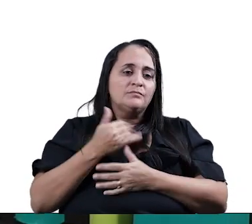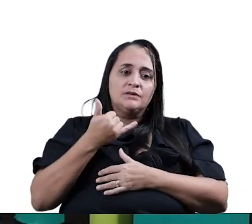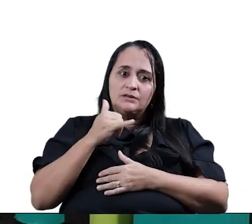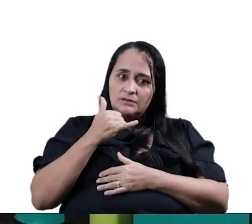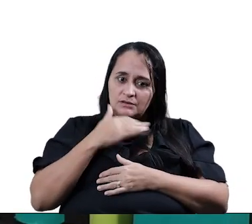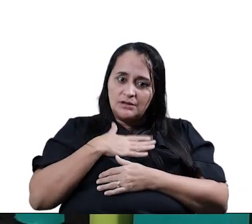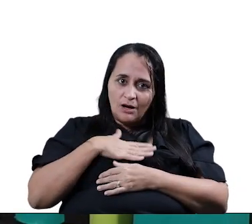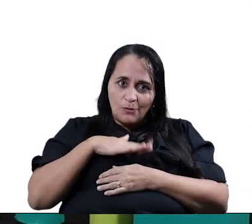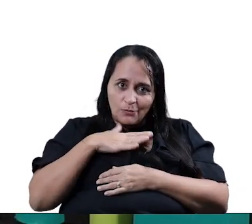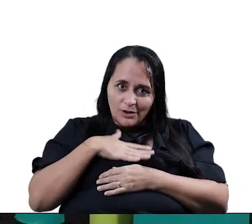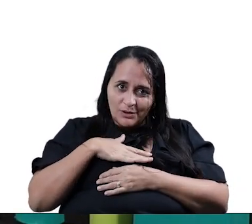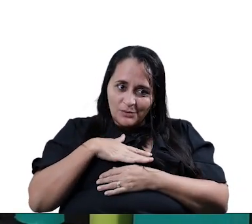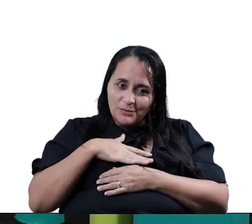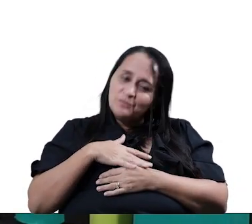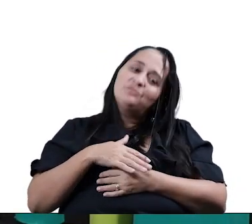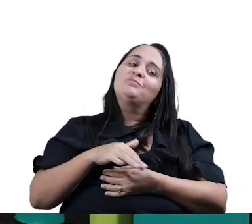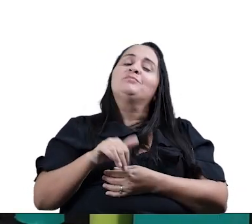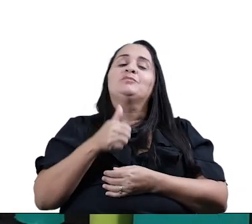Tranquilo Para vocês?